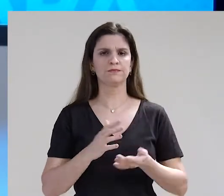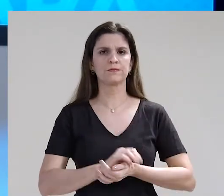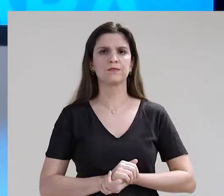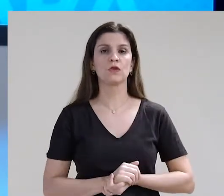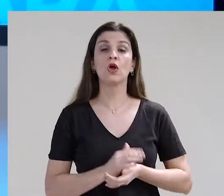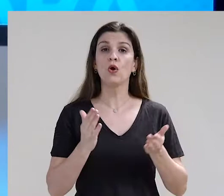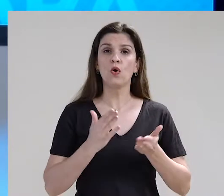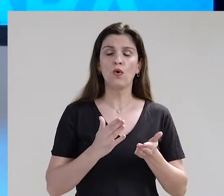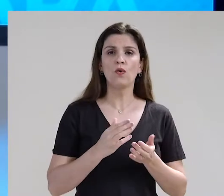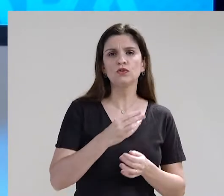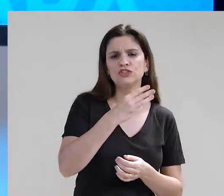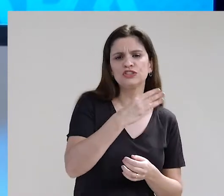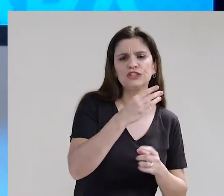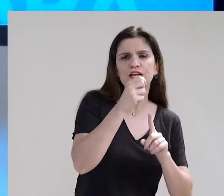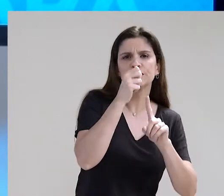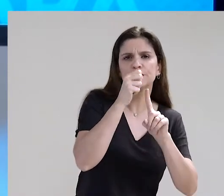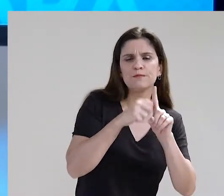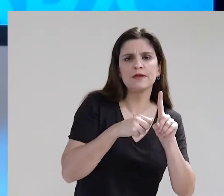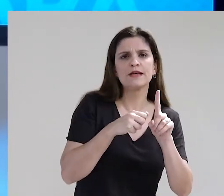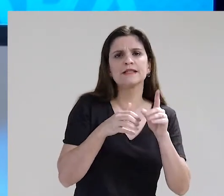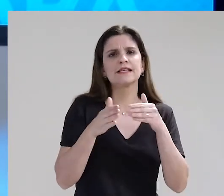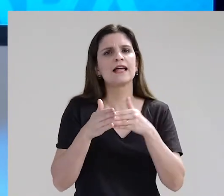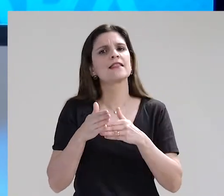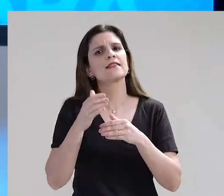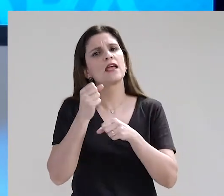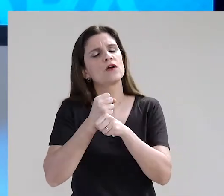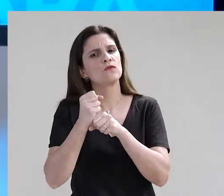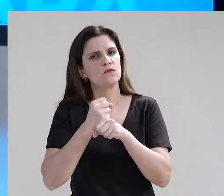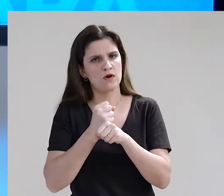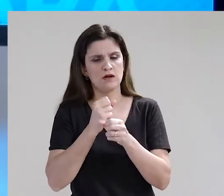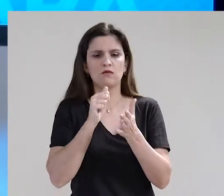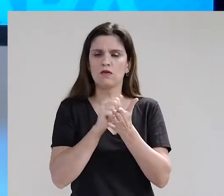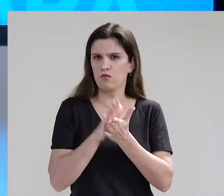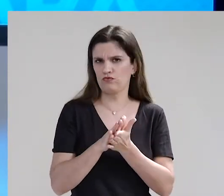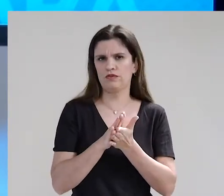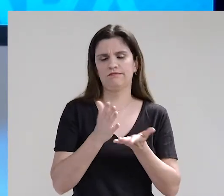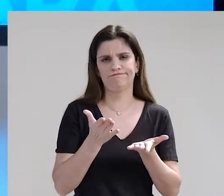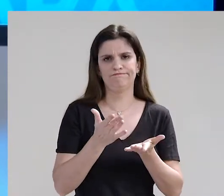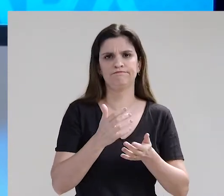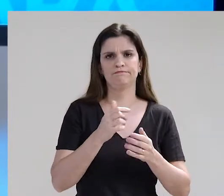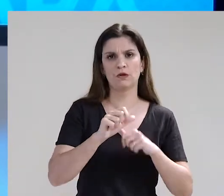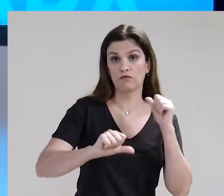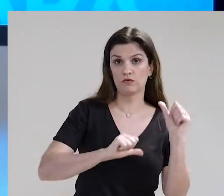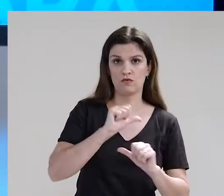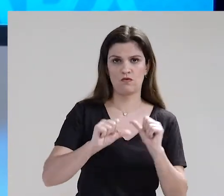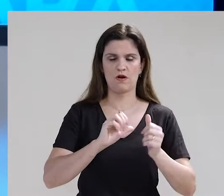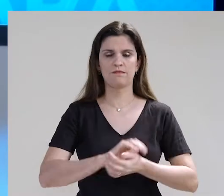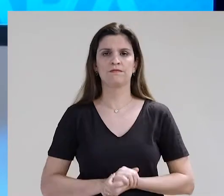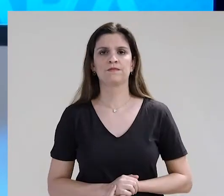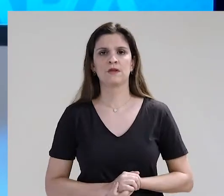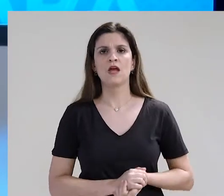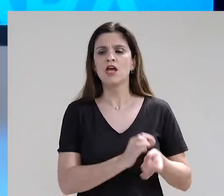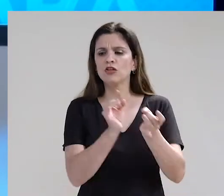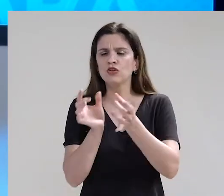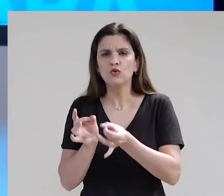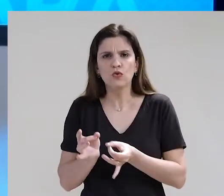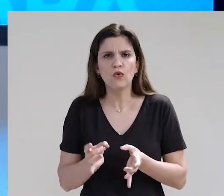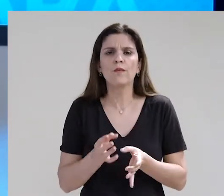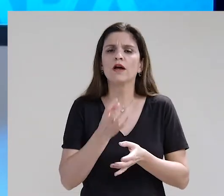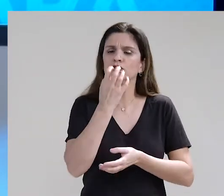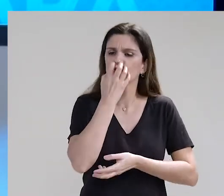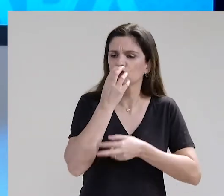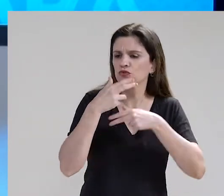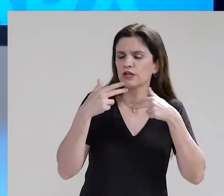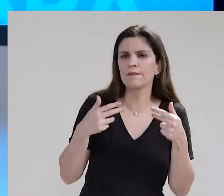guarda. Hoje, a pena é de detenção de três meses a um ano, mais multa. E o comércio de animais